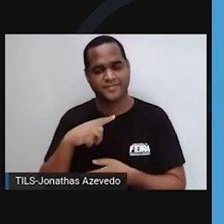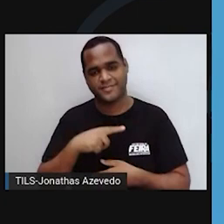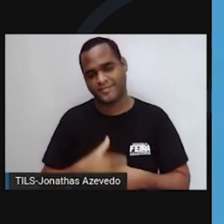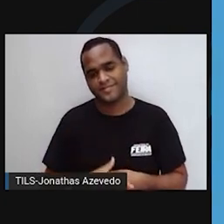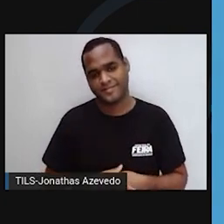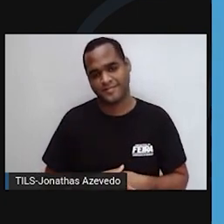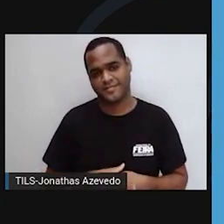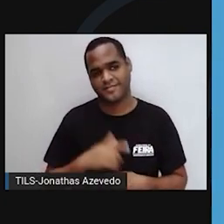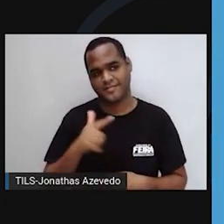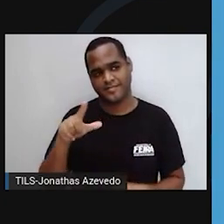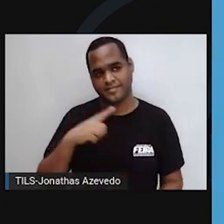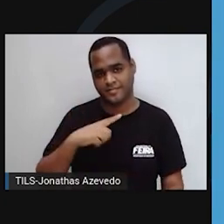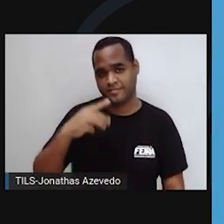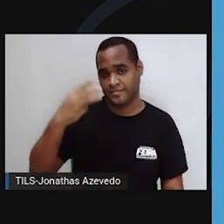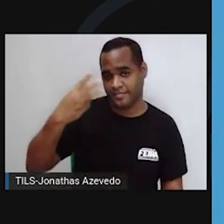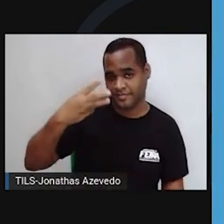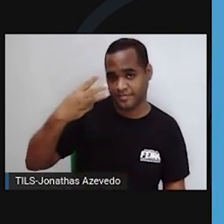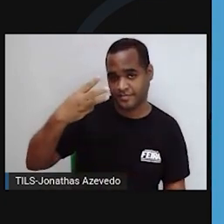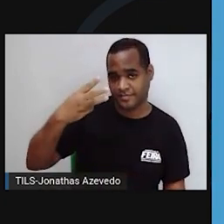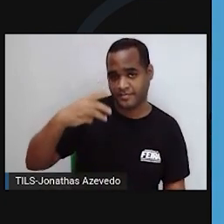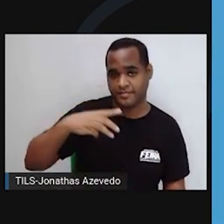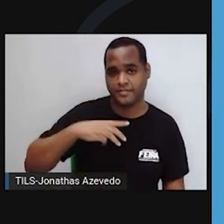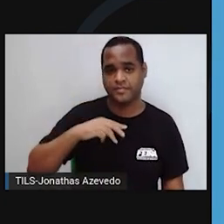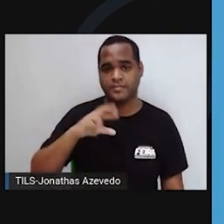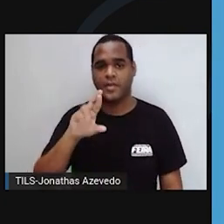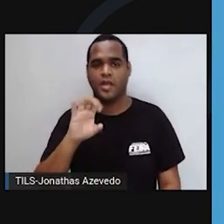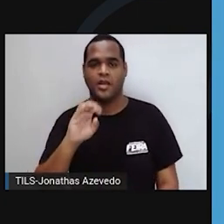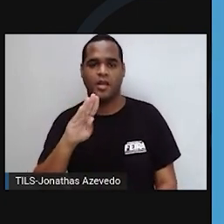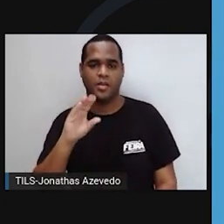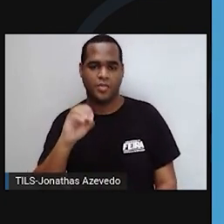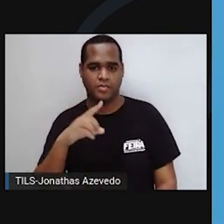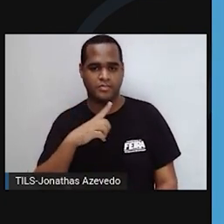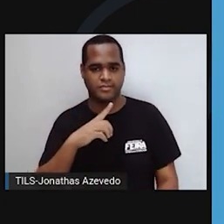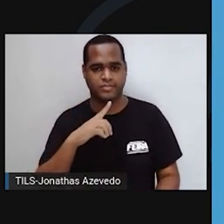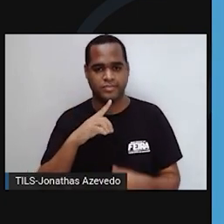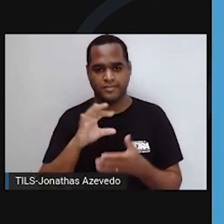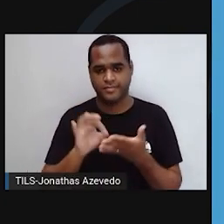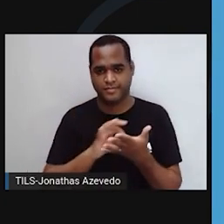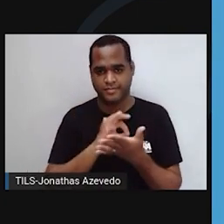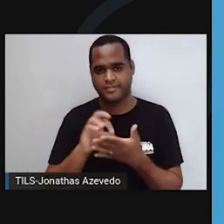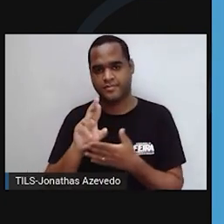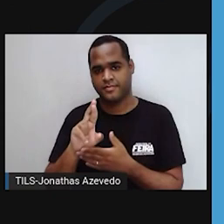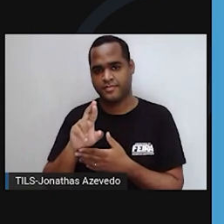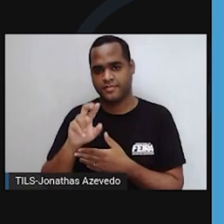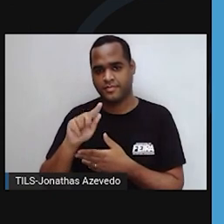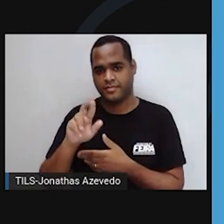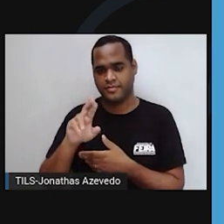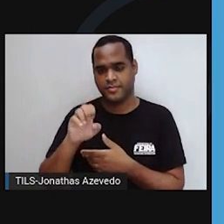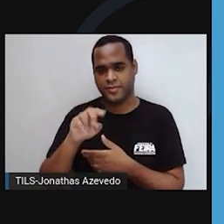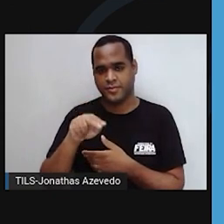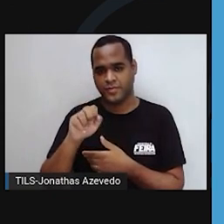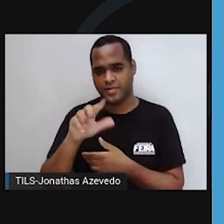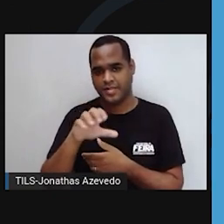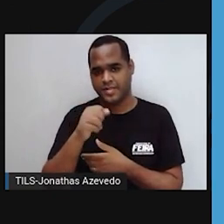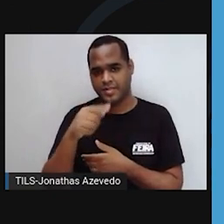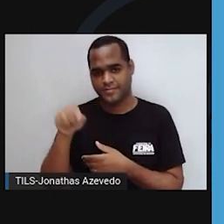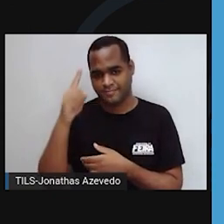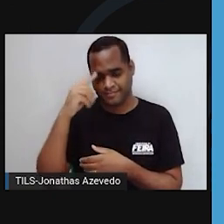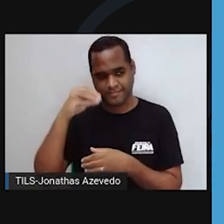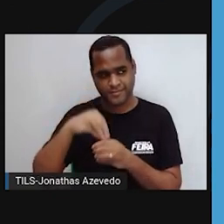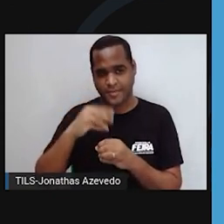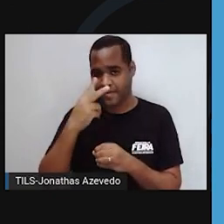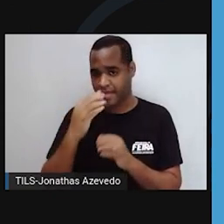Os ribossomos. São pequenas granulações presentes no citoplasma da célula, e também na parte